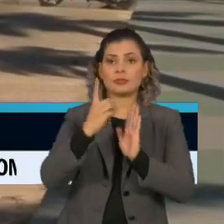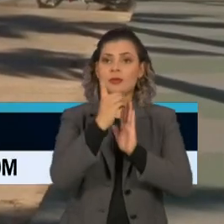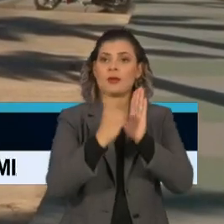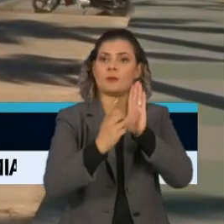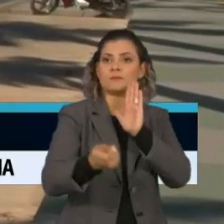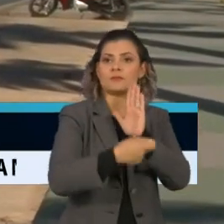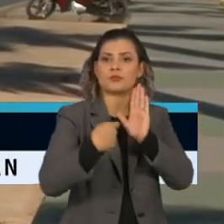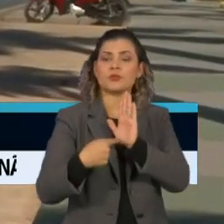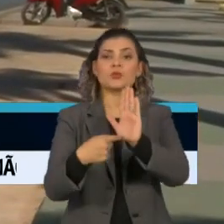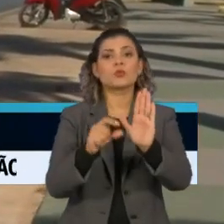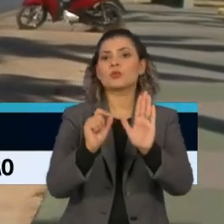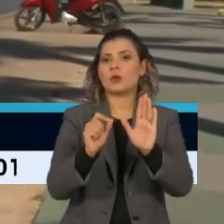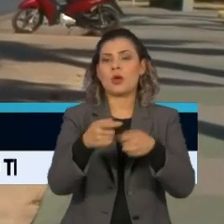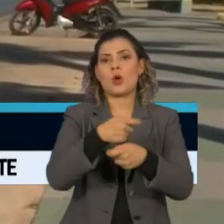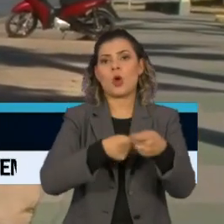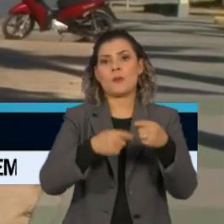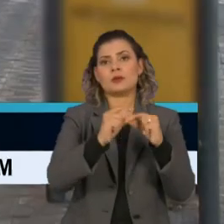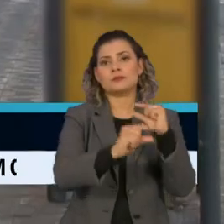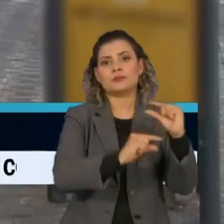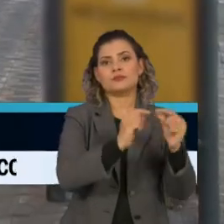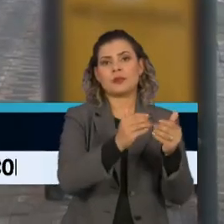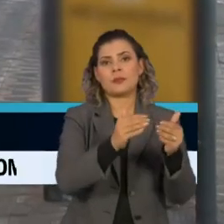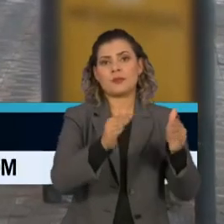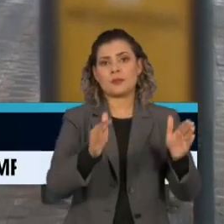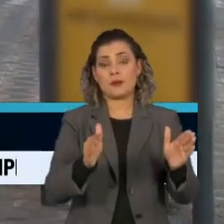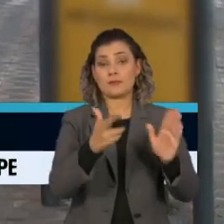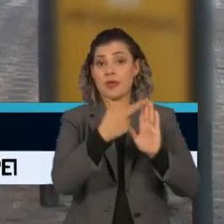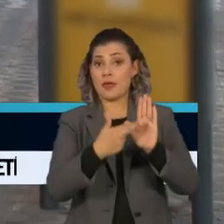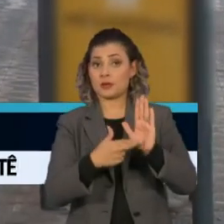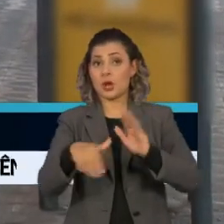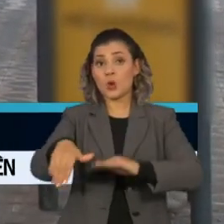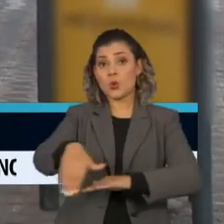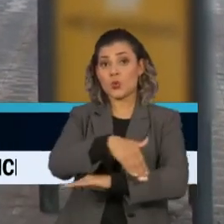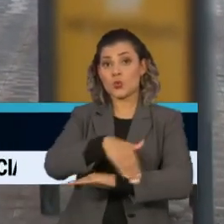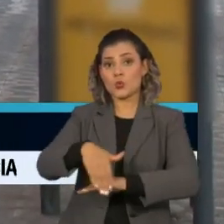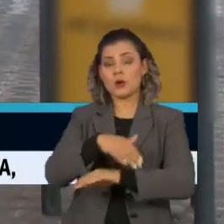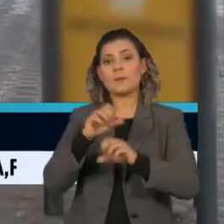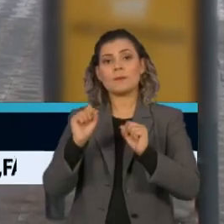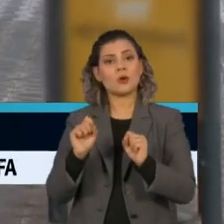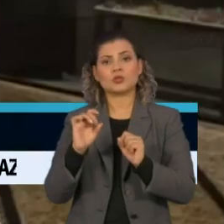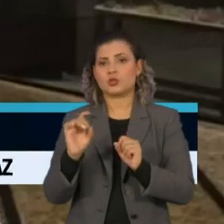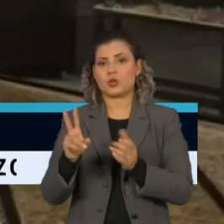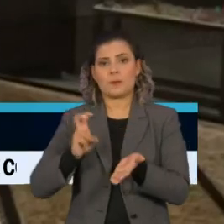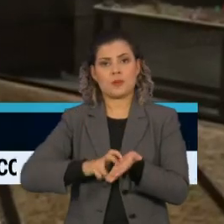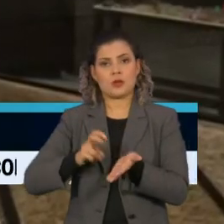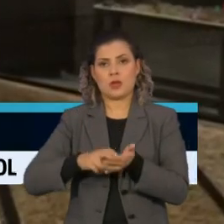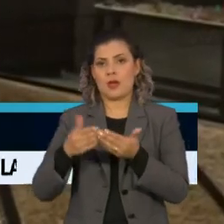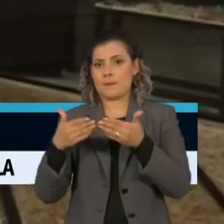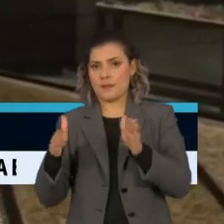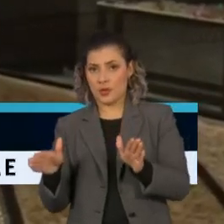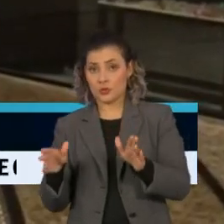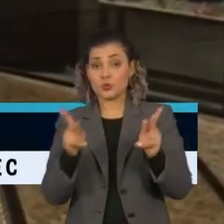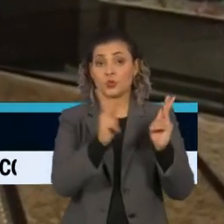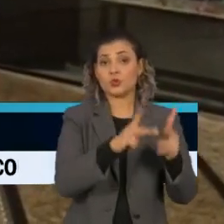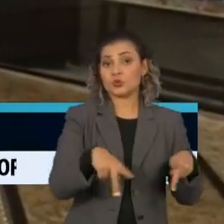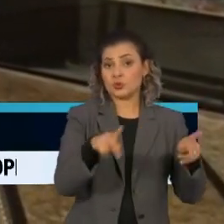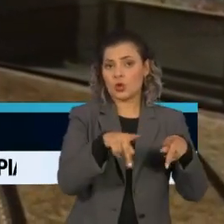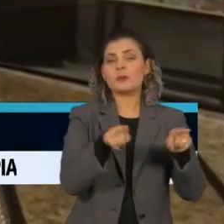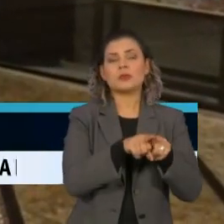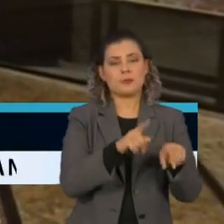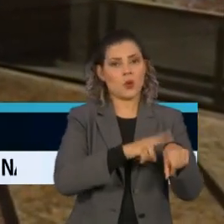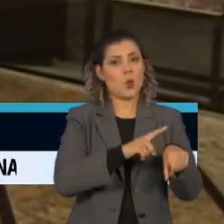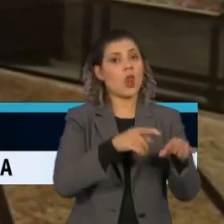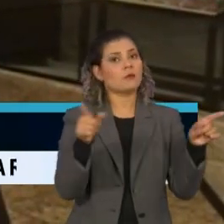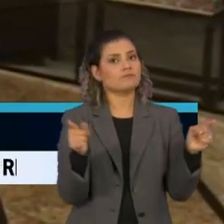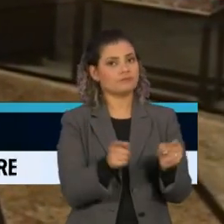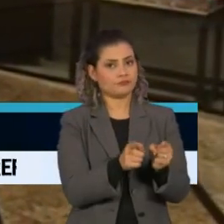regulamenta o funcionamento do comércio na região. Lojas de rua poderão funcionar apenas na parte da manhã. Os shoppings também tiveram um